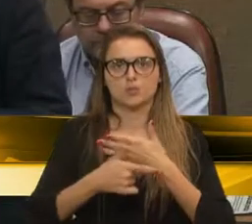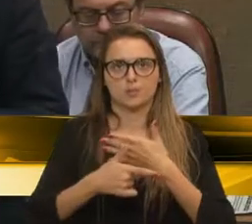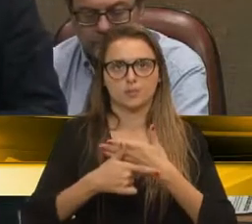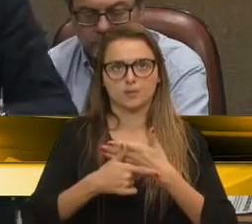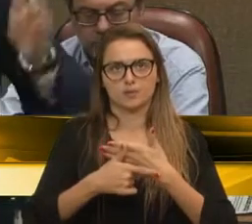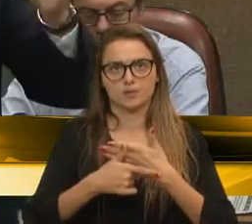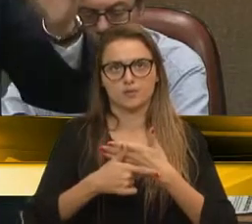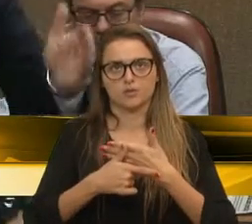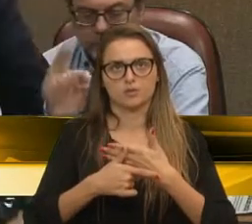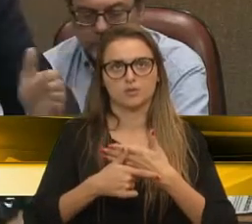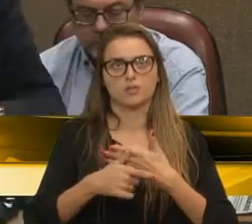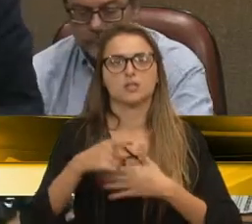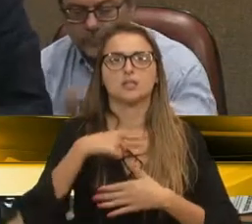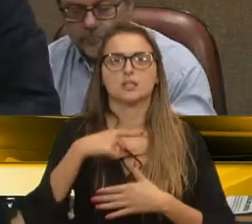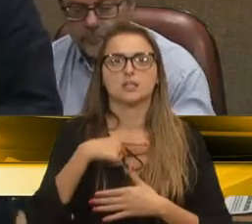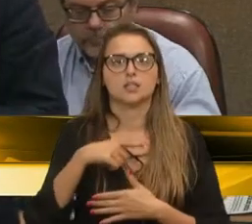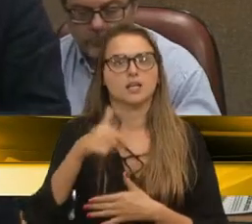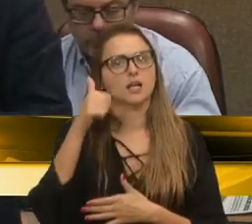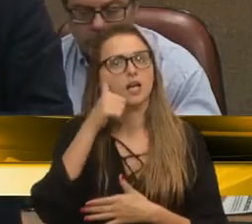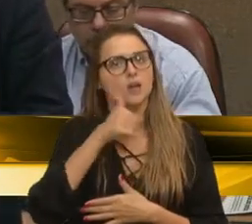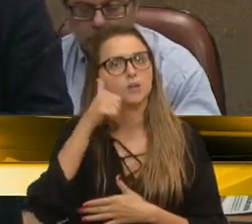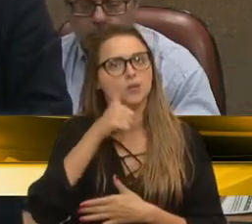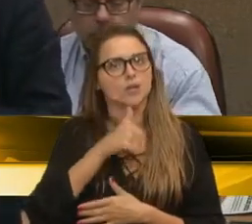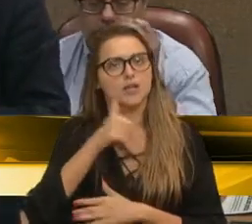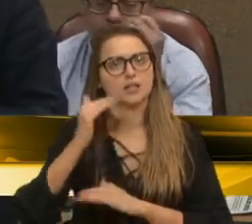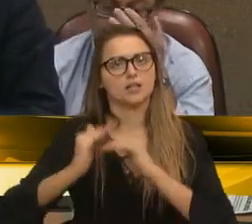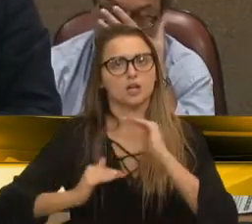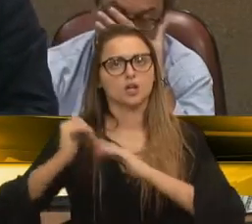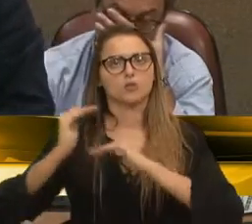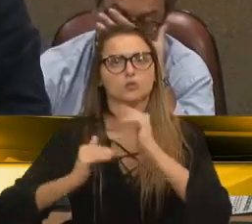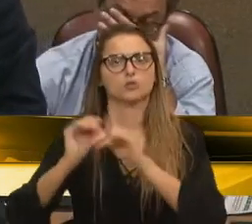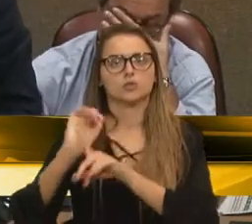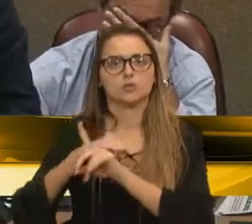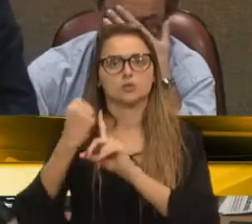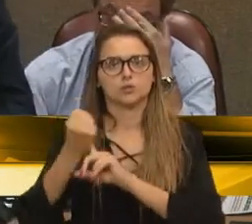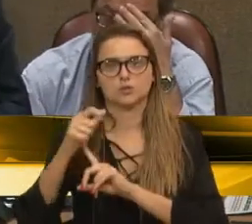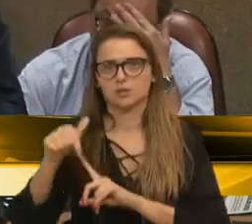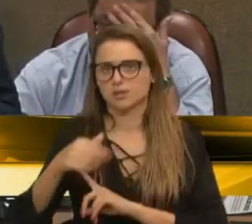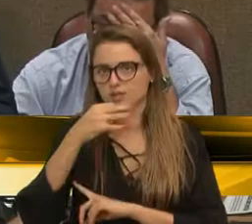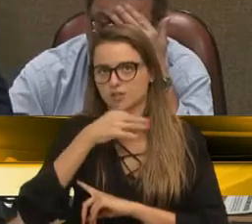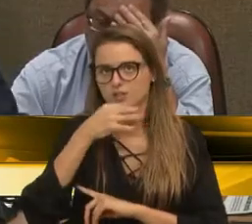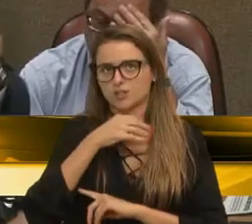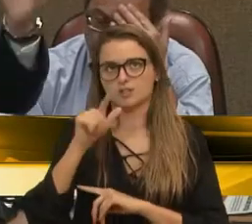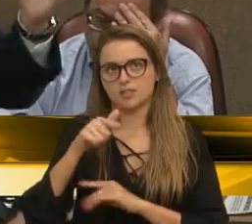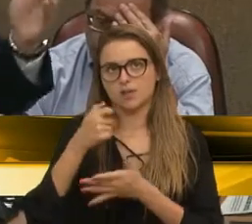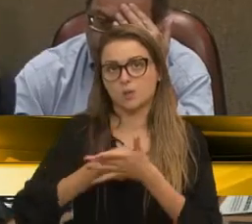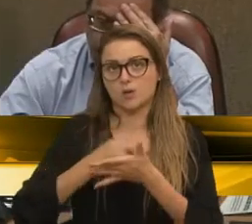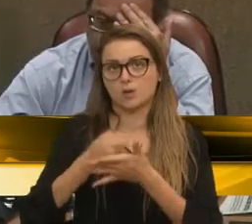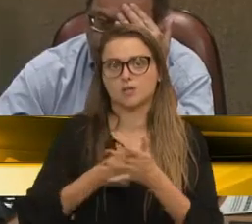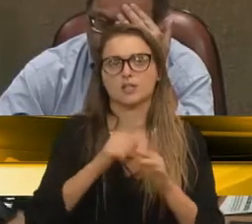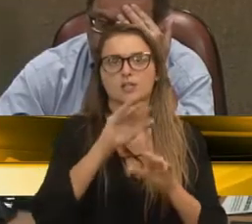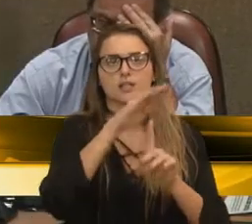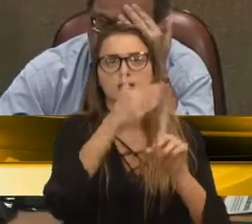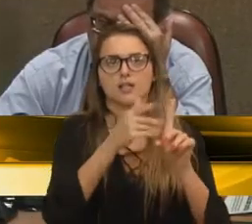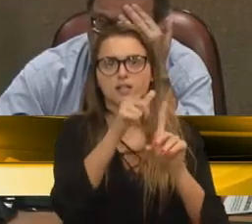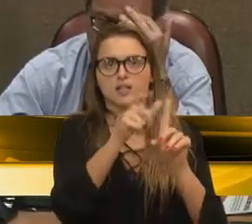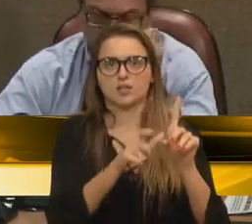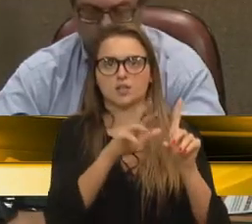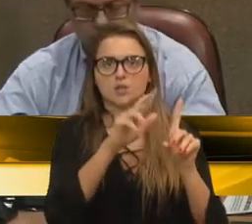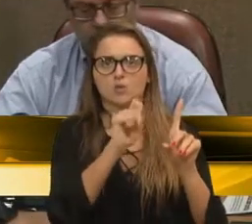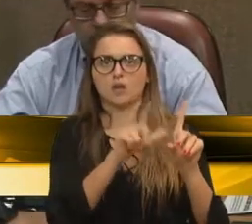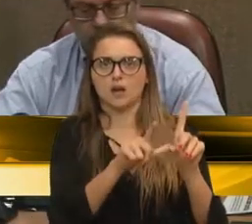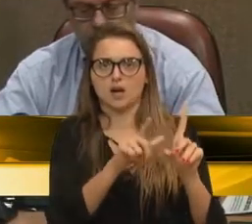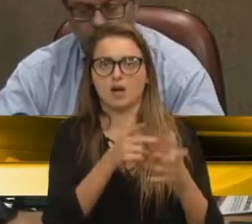também a mulher na construção dessa sociedade caxiense hoje tão pujante, e que o senhor Raul esteve à frente